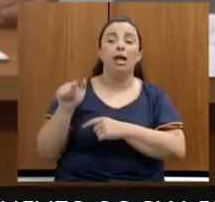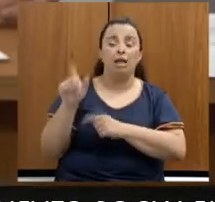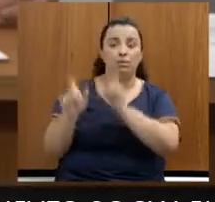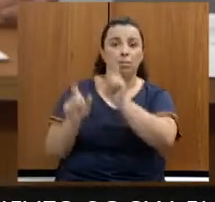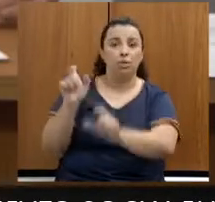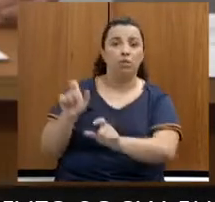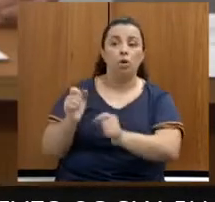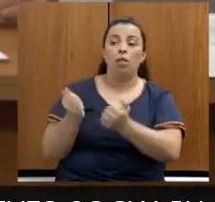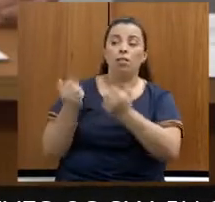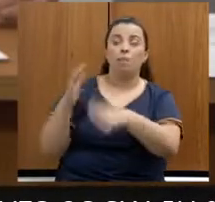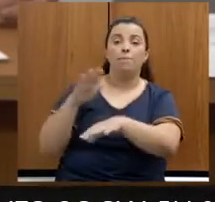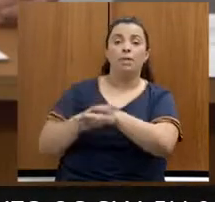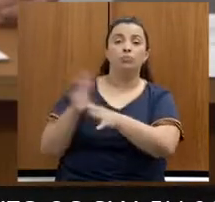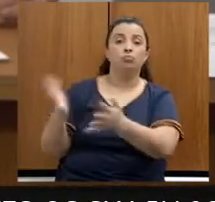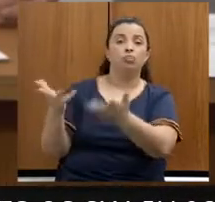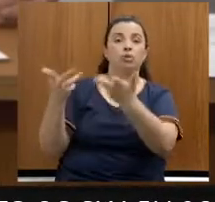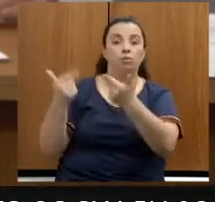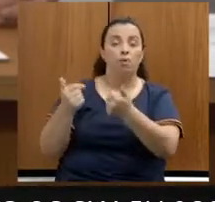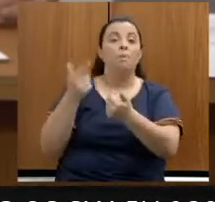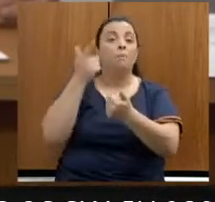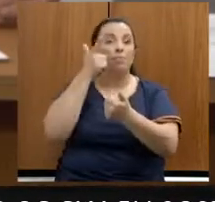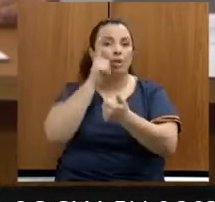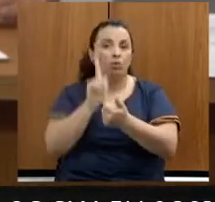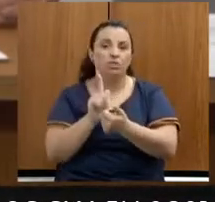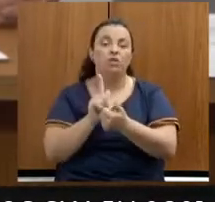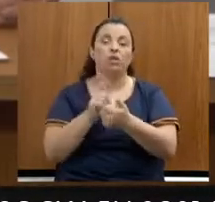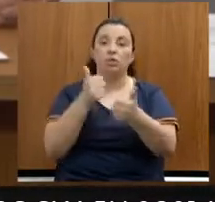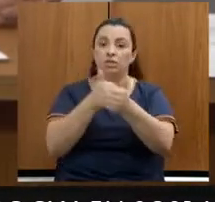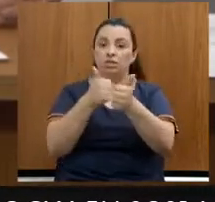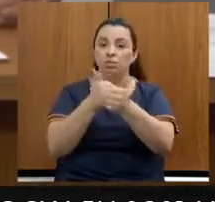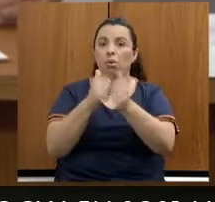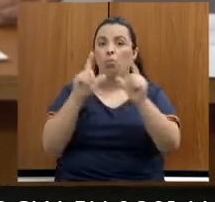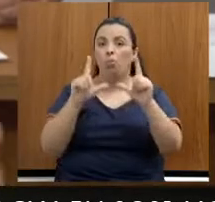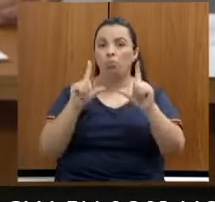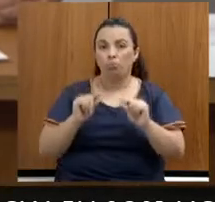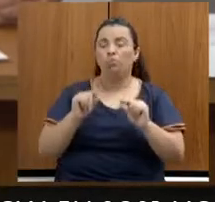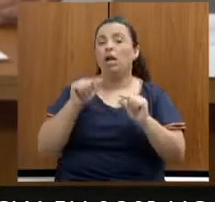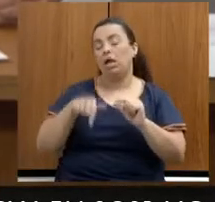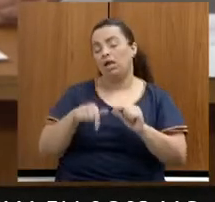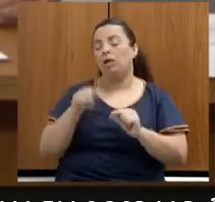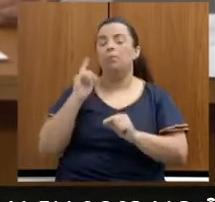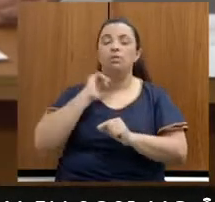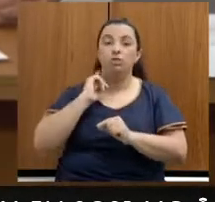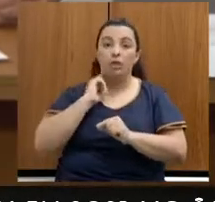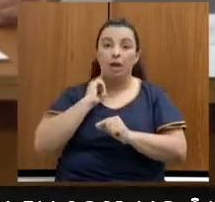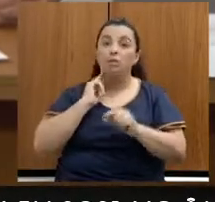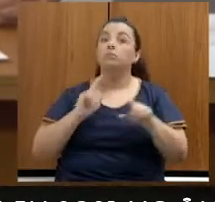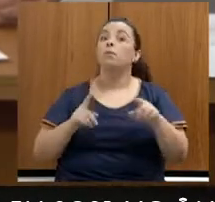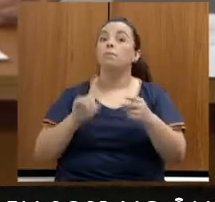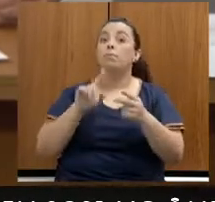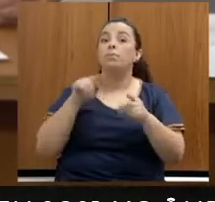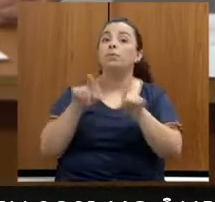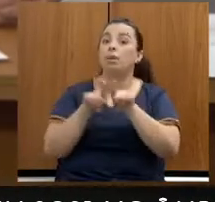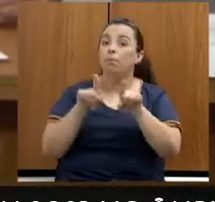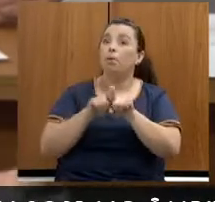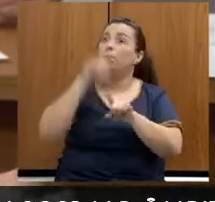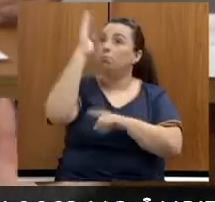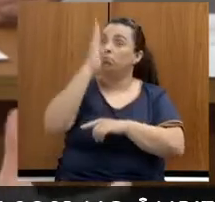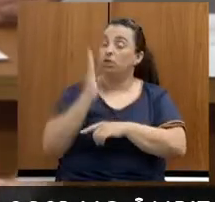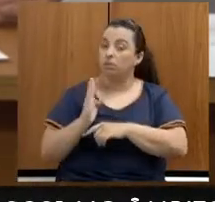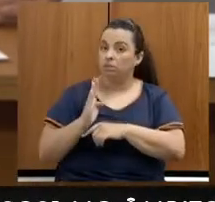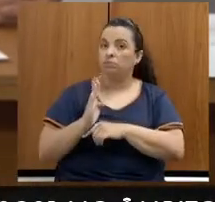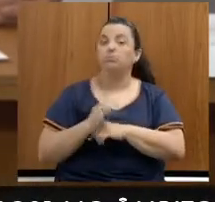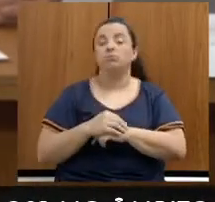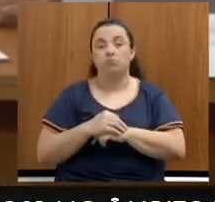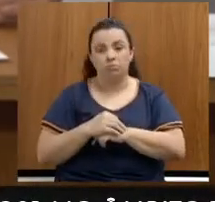diminuir o desemprego em Minas. Isso é um problema de todos nós e do Brasil. Quando nós vemos um PIB ontem